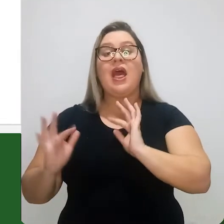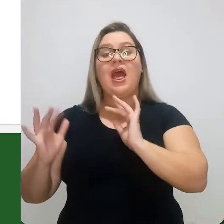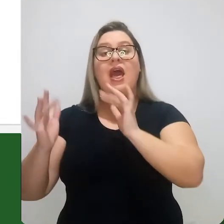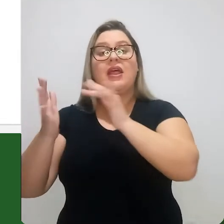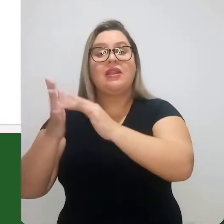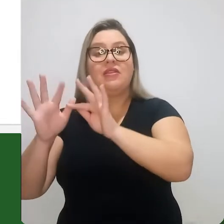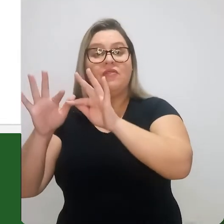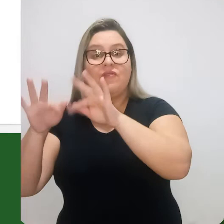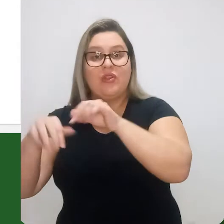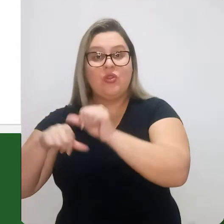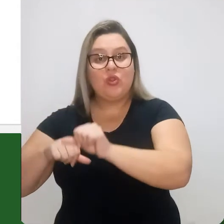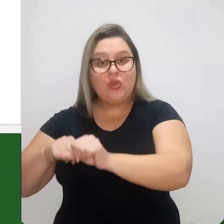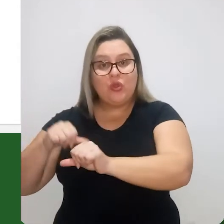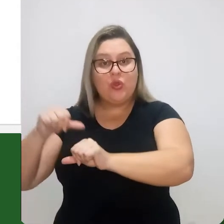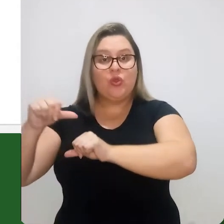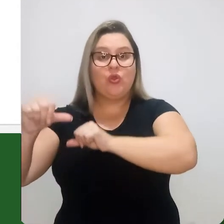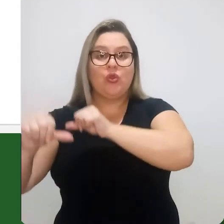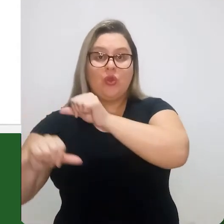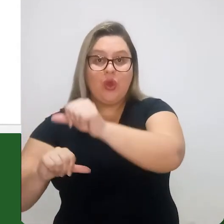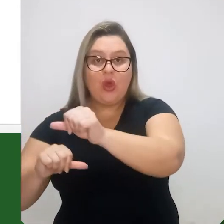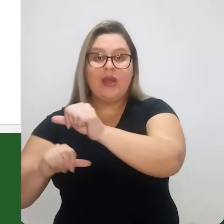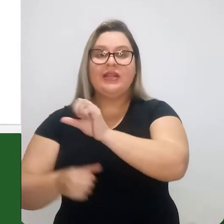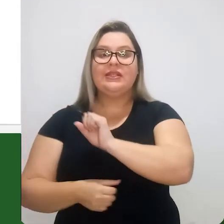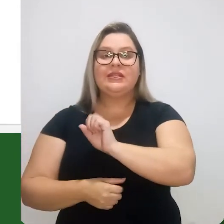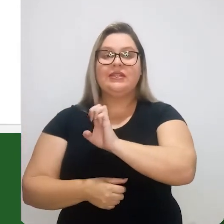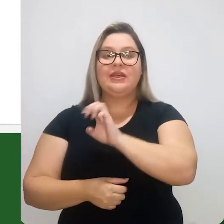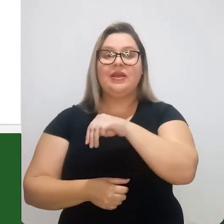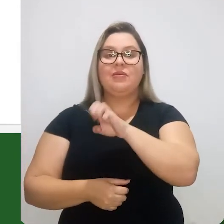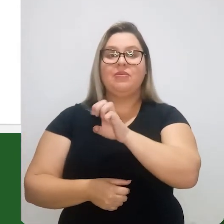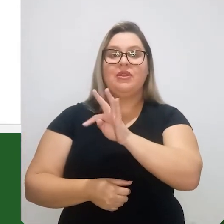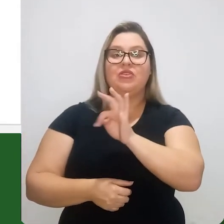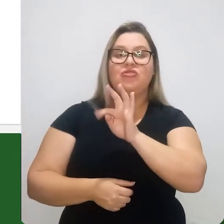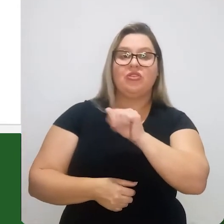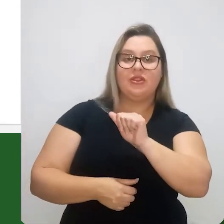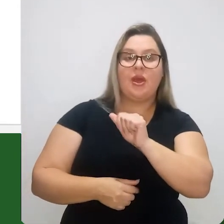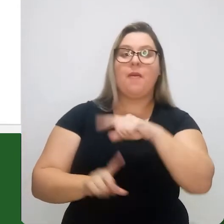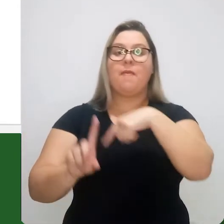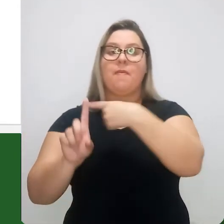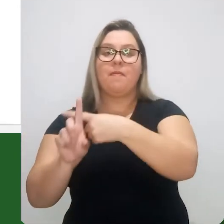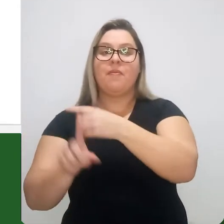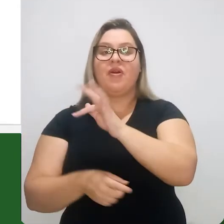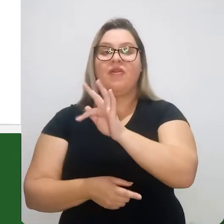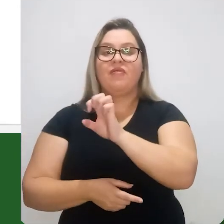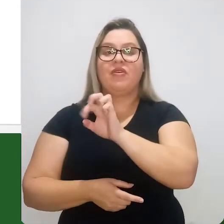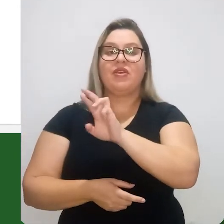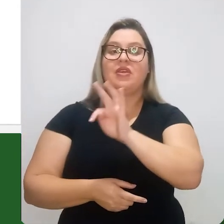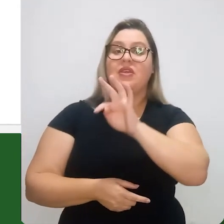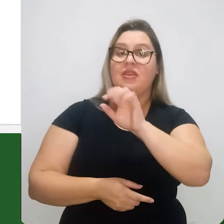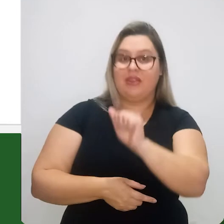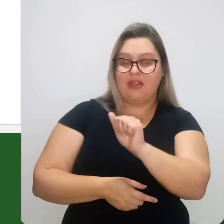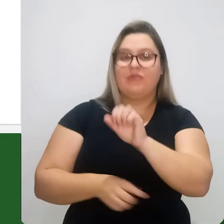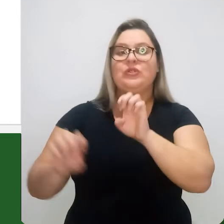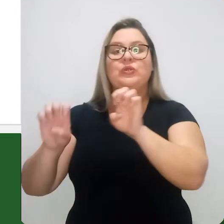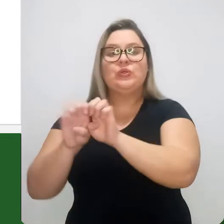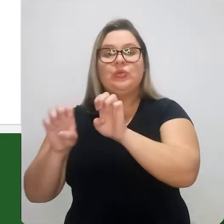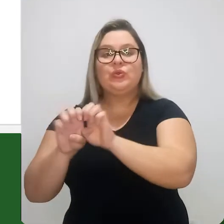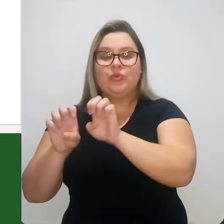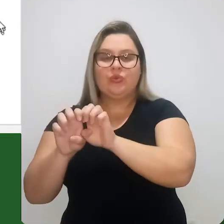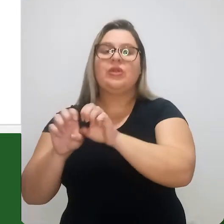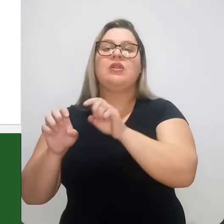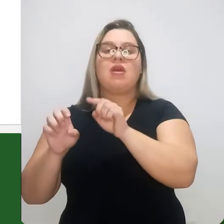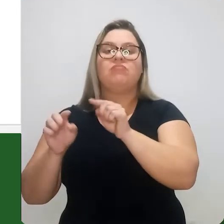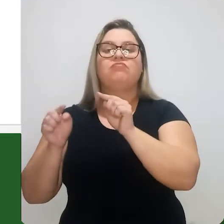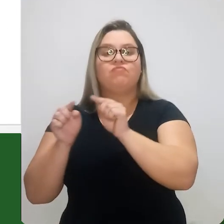O estado final está no campo bifásico, sementita mais ferrita. Neste caso, como a composição é o tetóide, a nossa